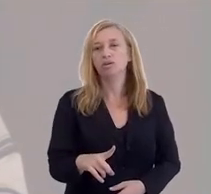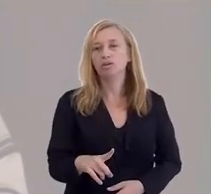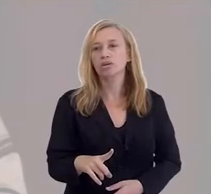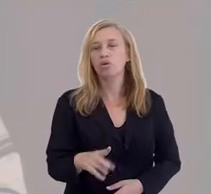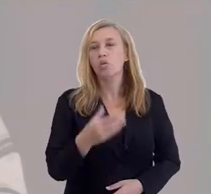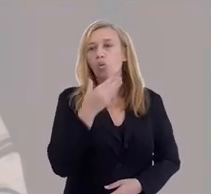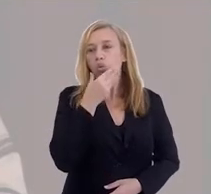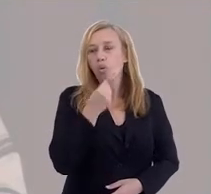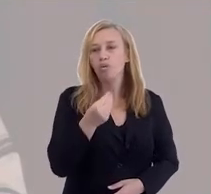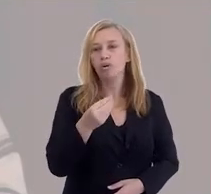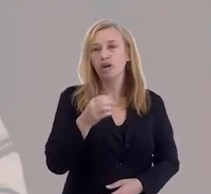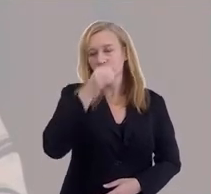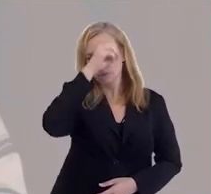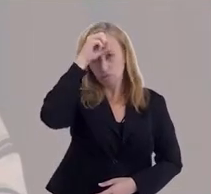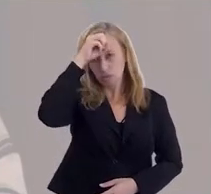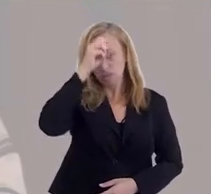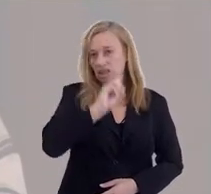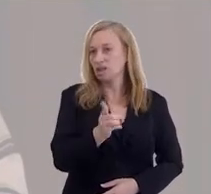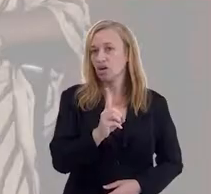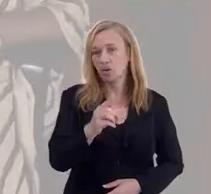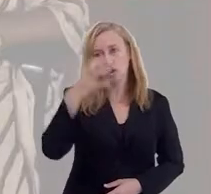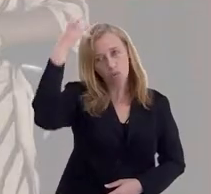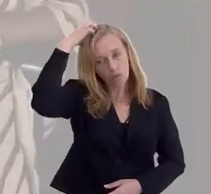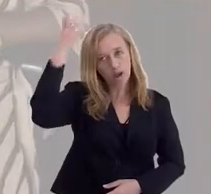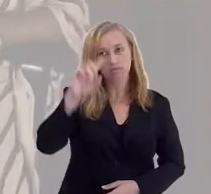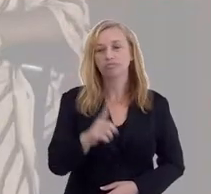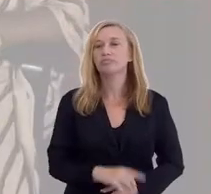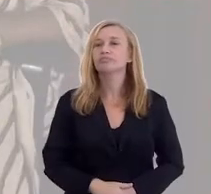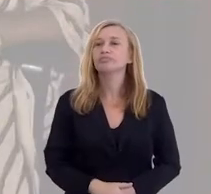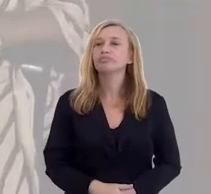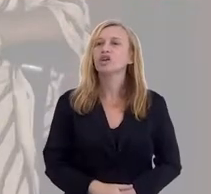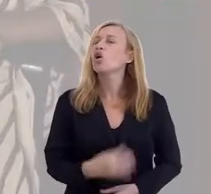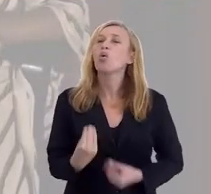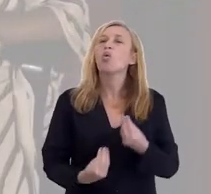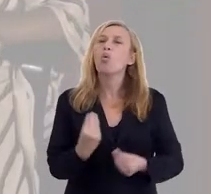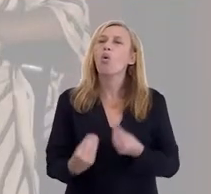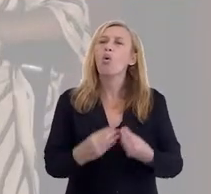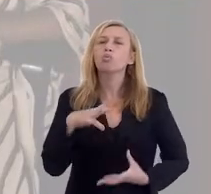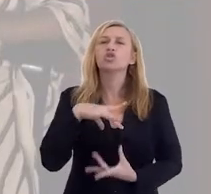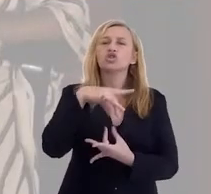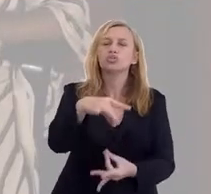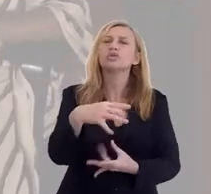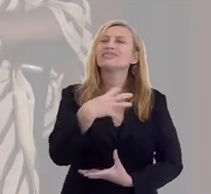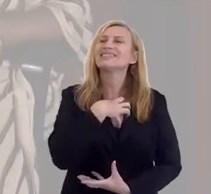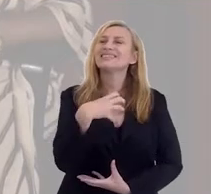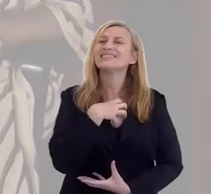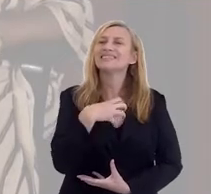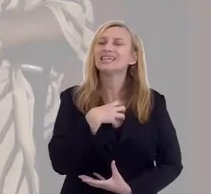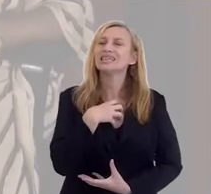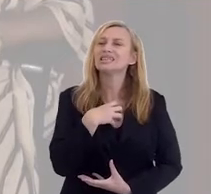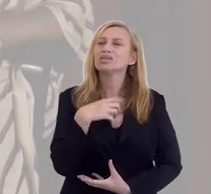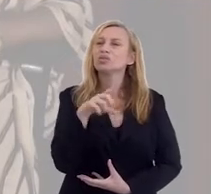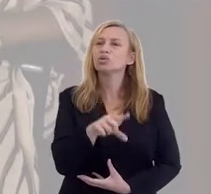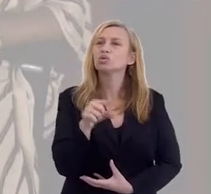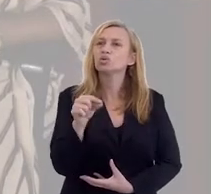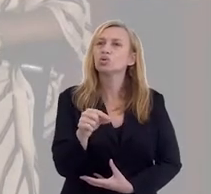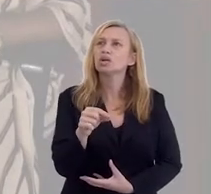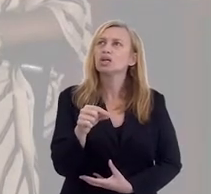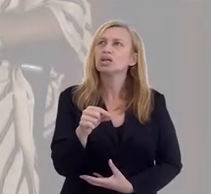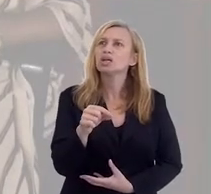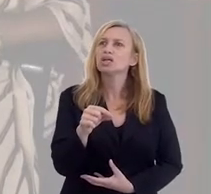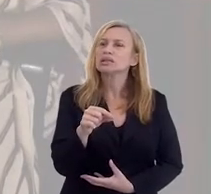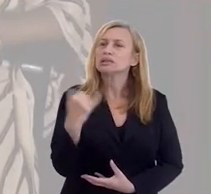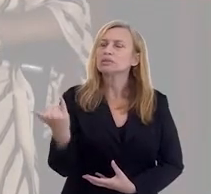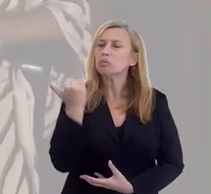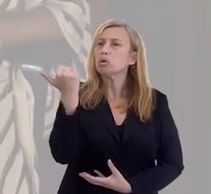eles estavam fazendo uma roleta russa, que o rapaz não era culpado. Como vocês espíritas se